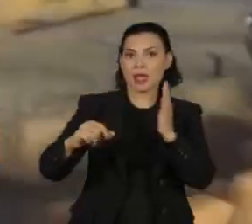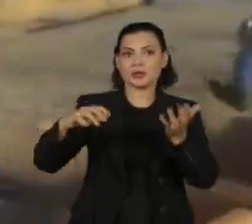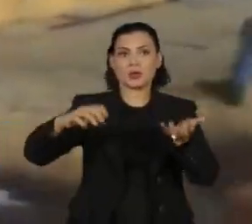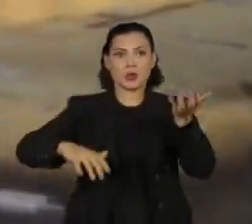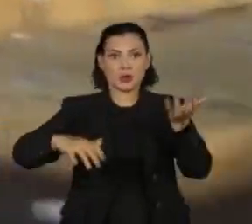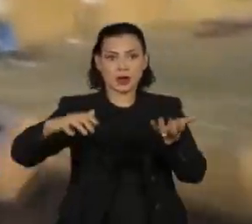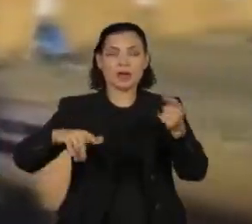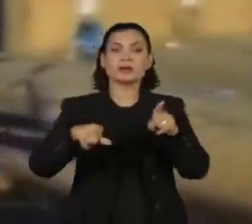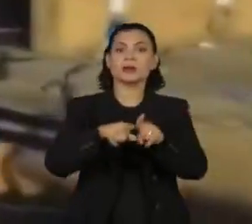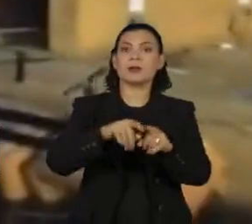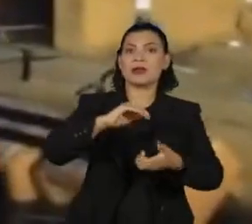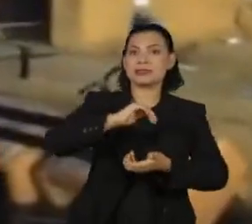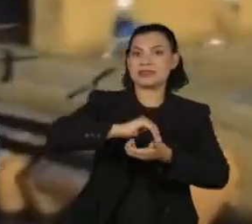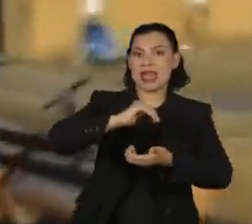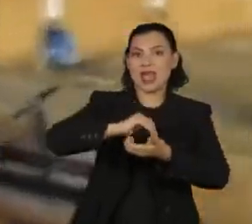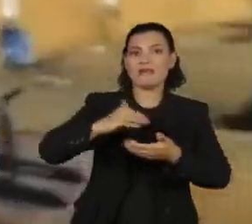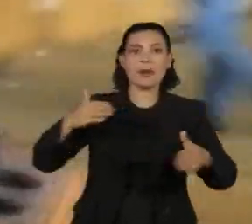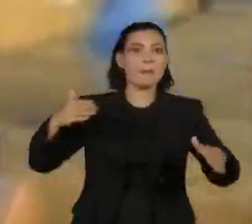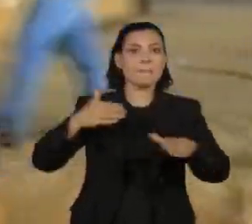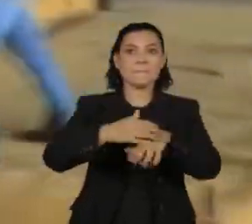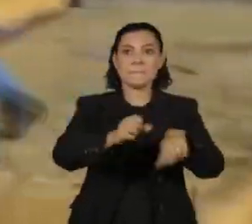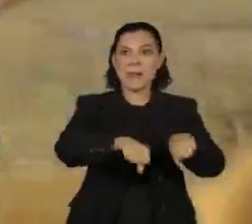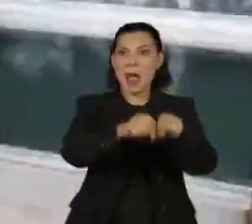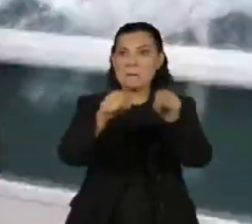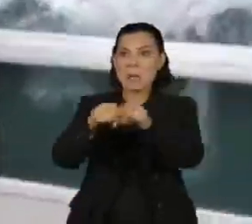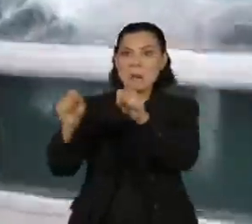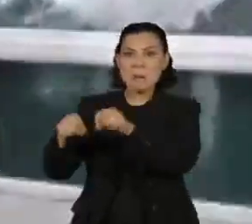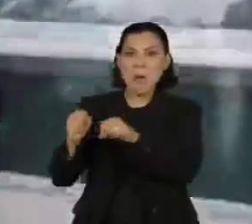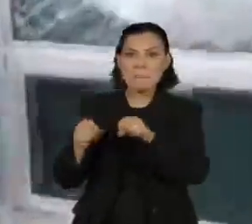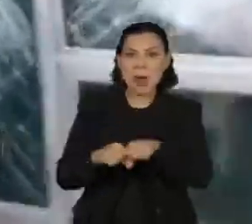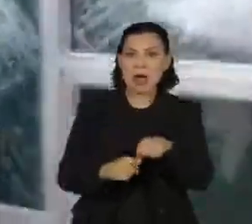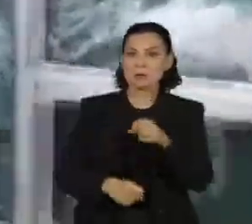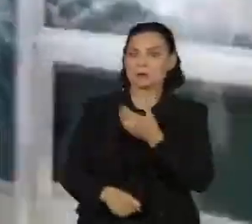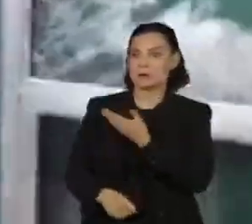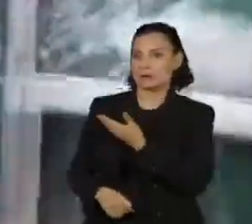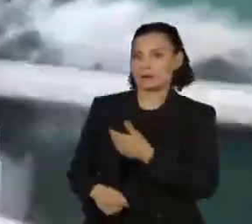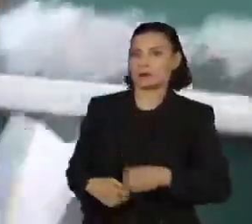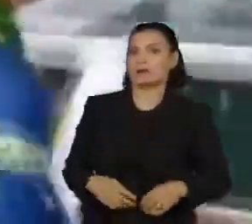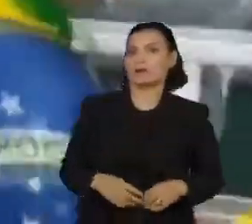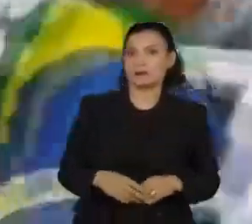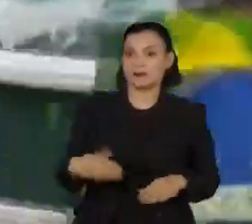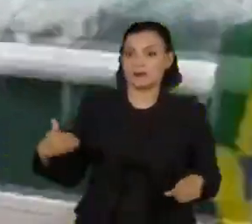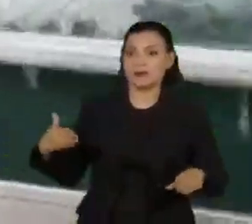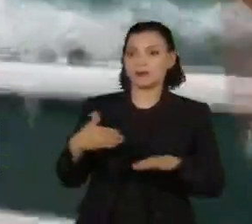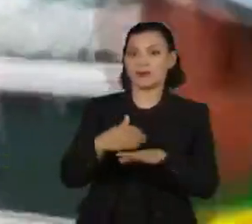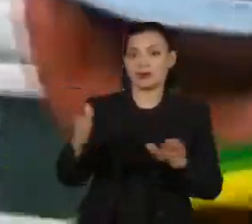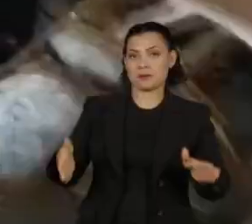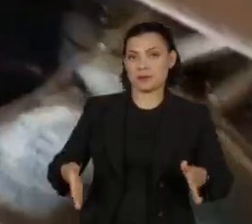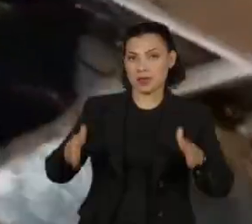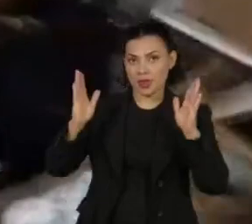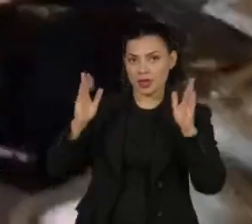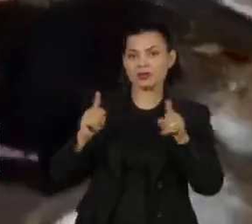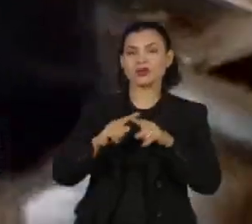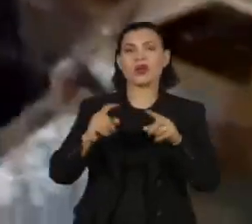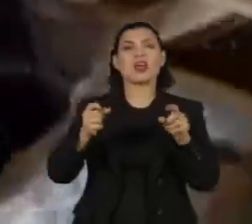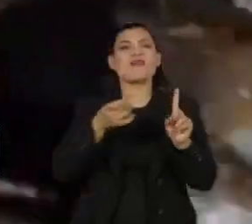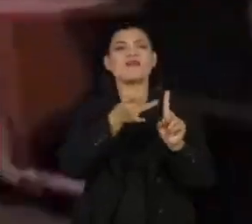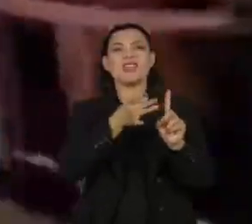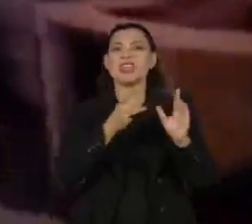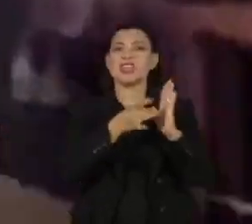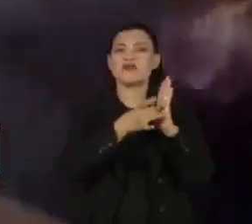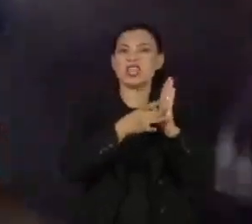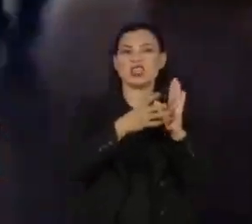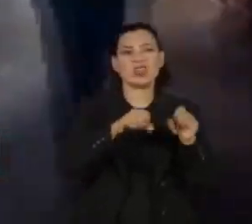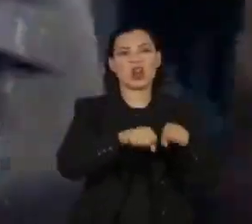e o Supremo Tribunal Federal foram alvos dos terroristas. Eles invadiram os prédios, quebraram vidros, destruíram